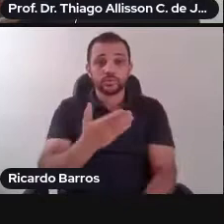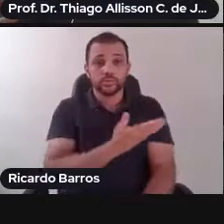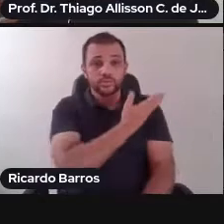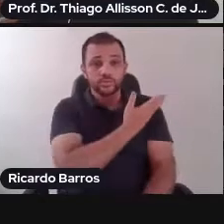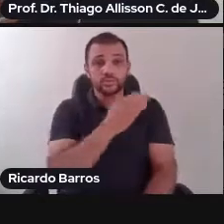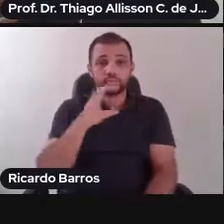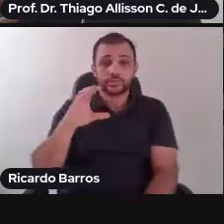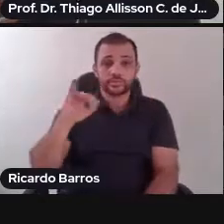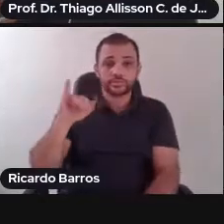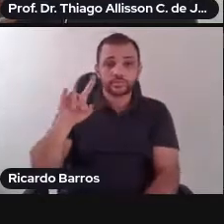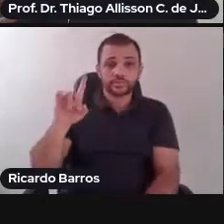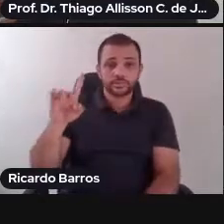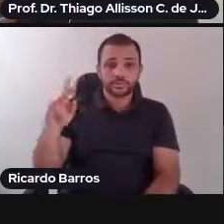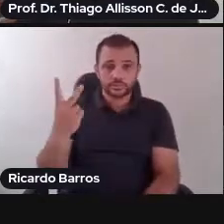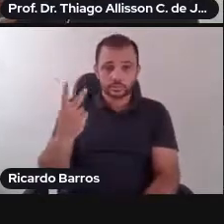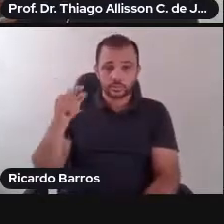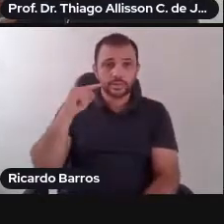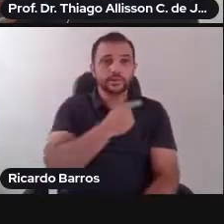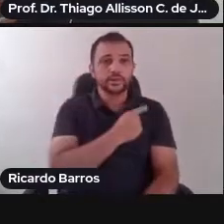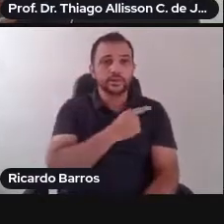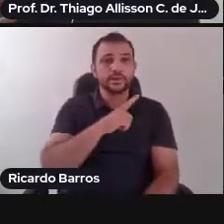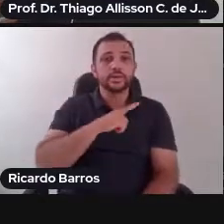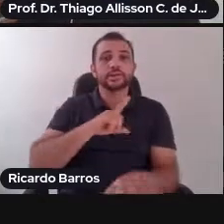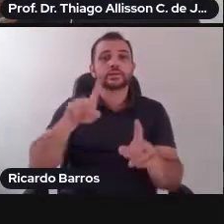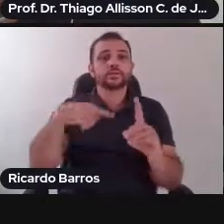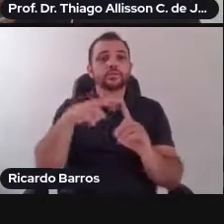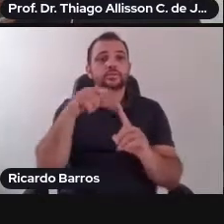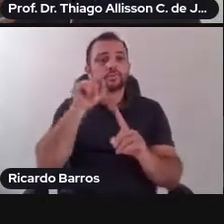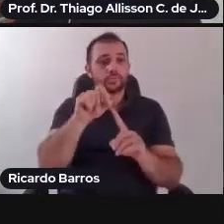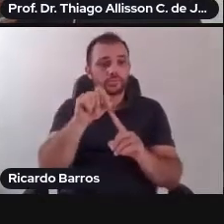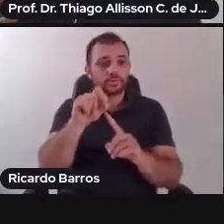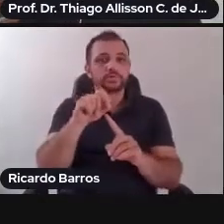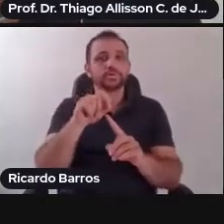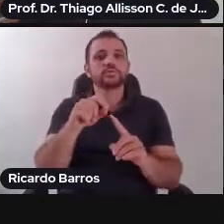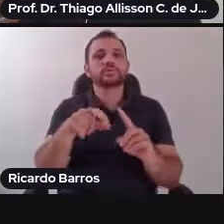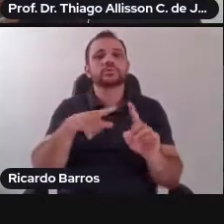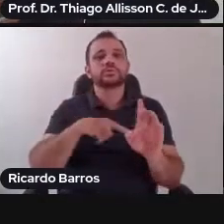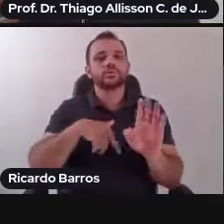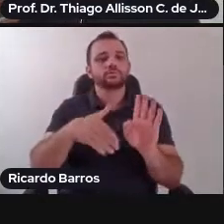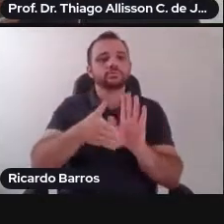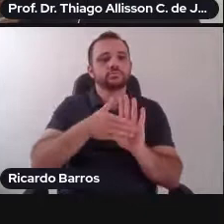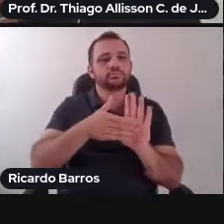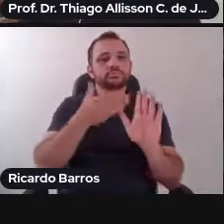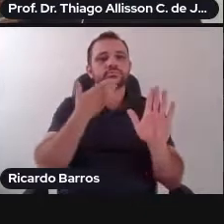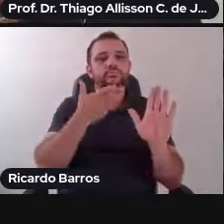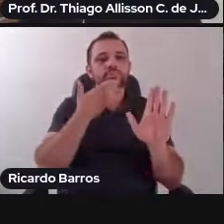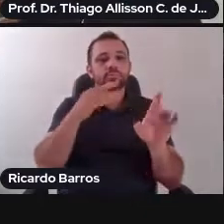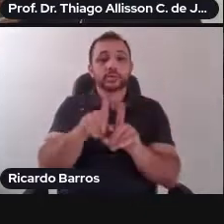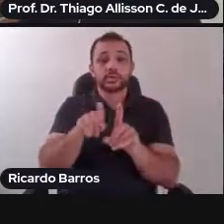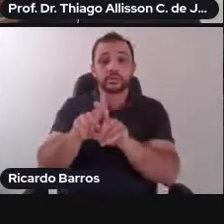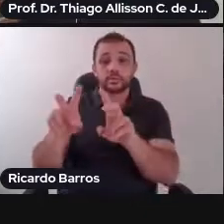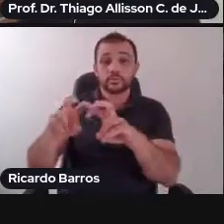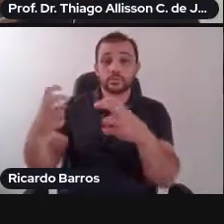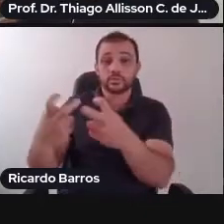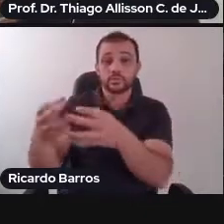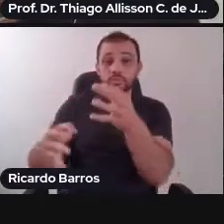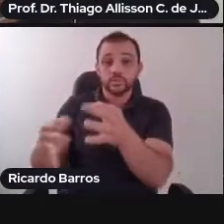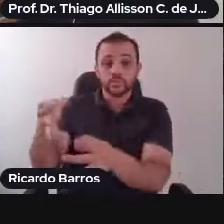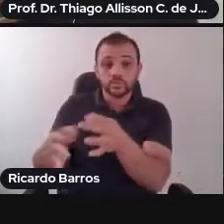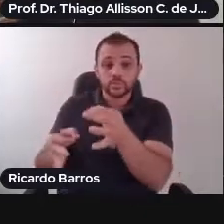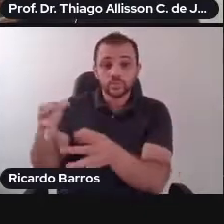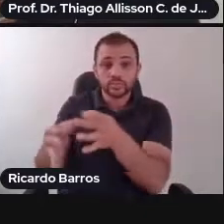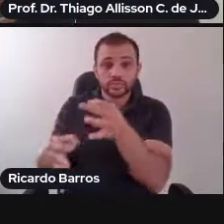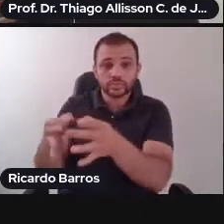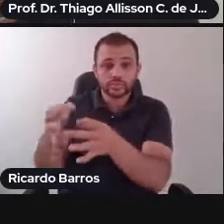natureza postulatória ou petitória e a Corte Interamericana de Direitos Humanos tem aí, pois, uma função jurisdicional,